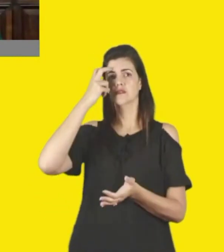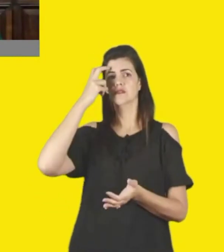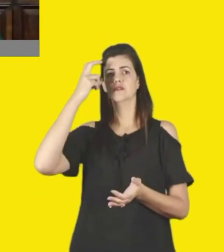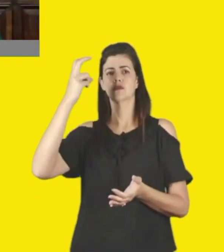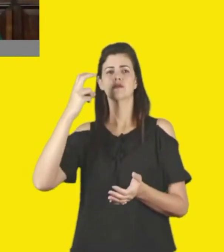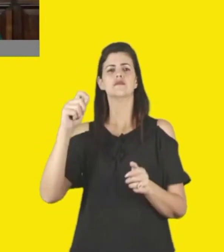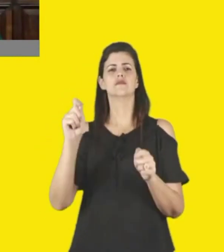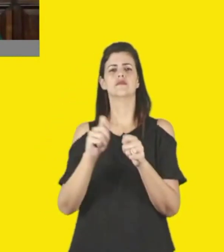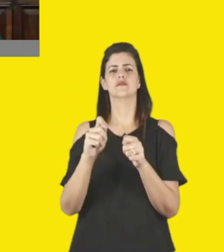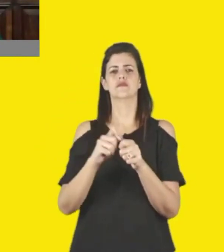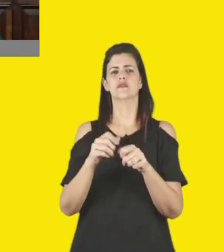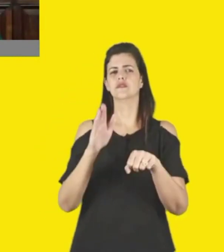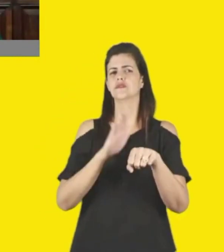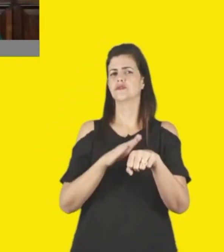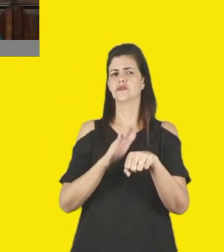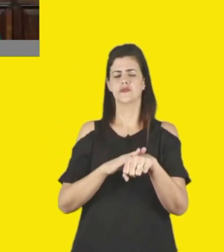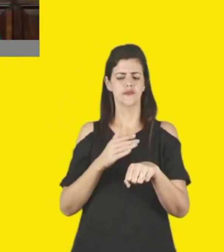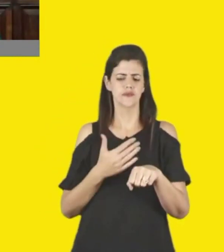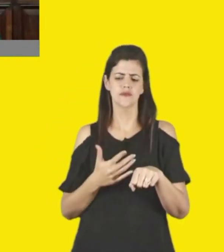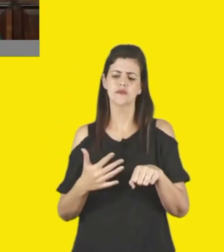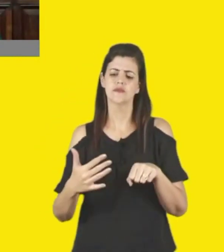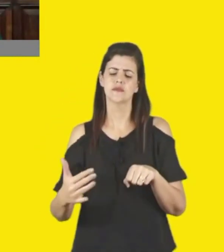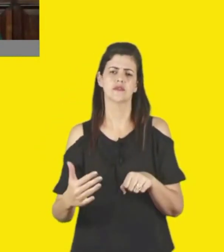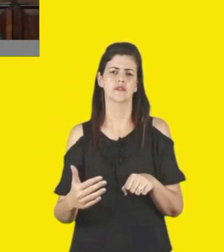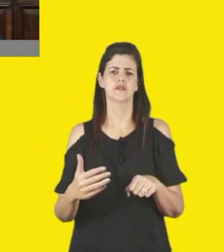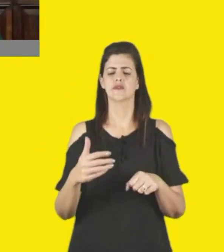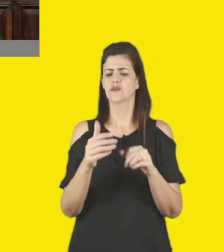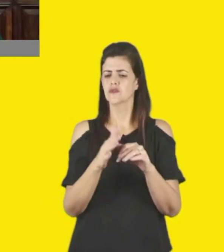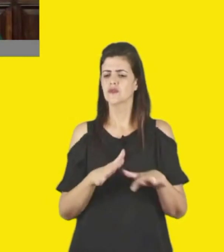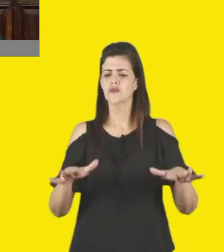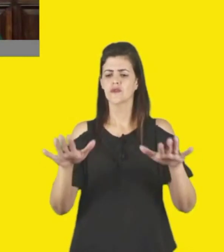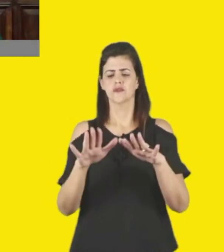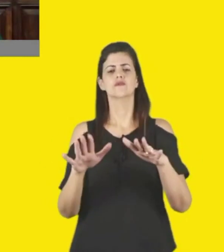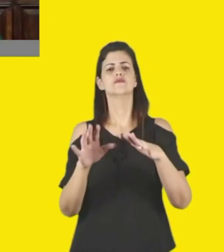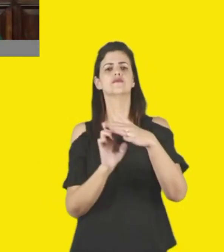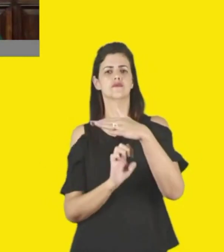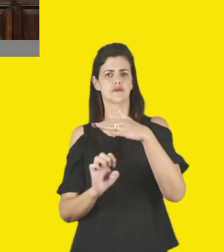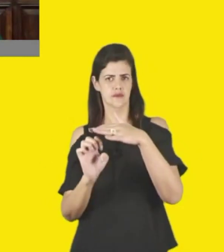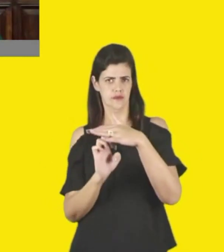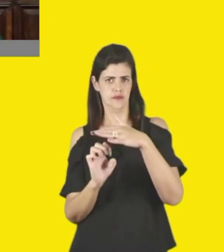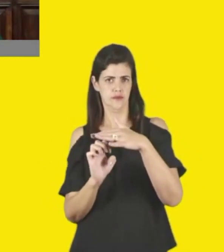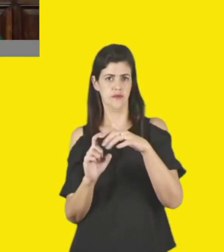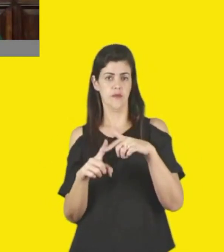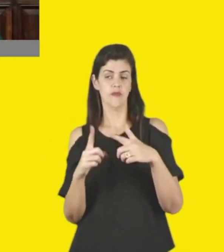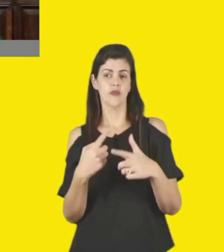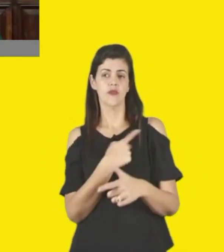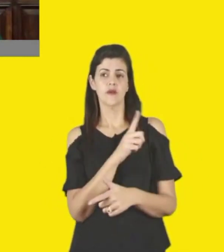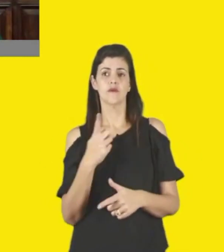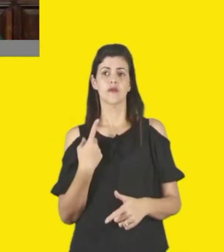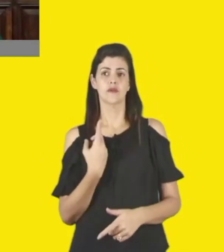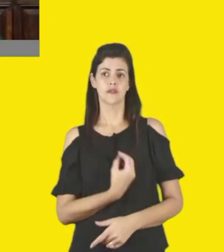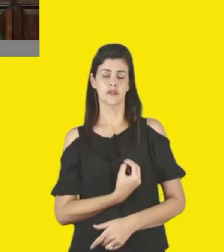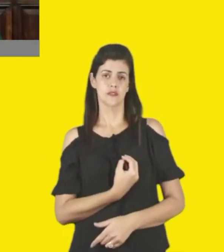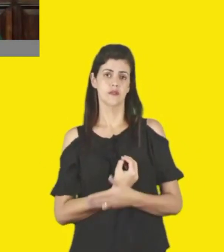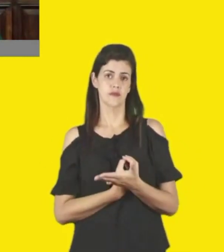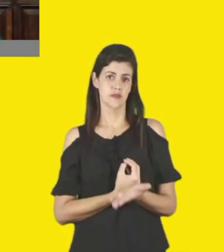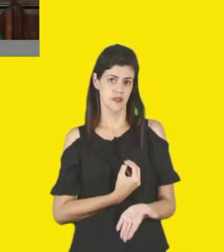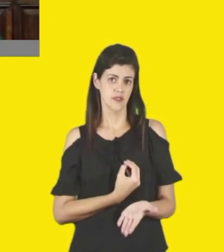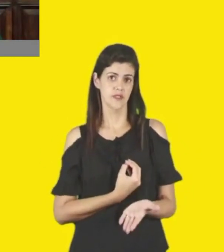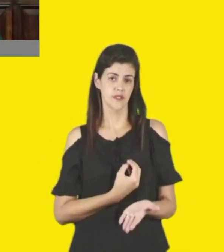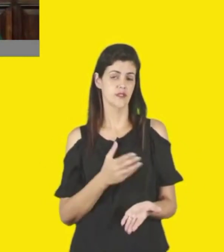atividades através de parceria com as organizações sociais. Então, para nós, estarmos aqui hoje, não há nenhum